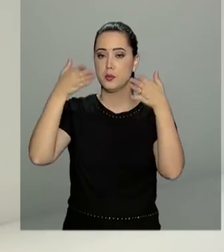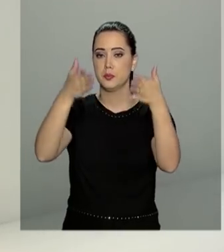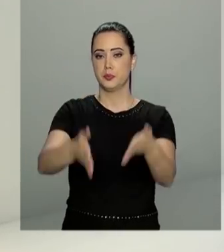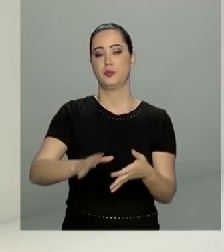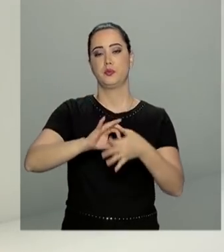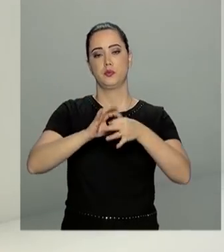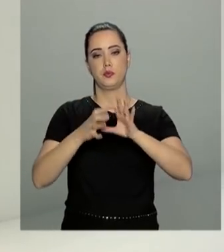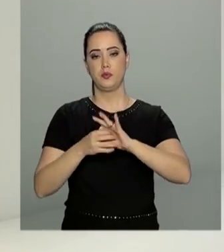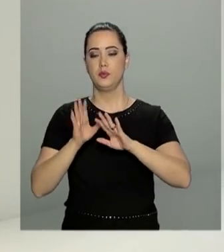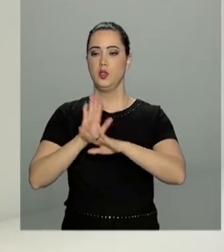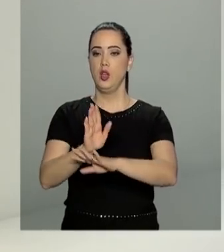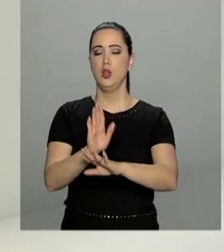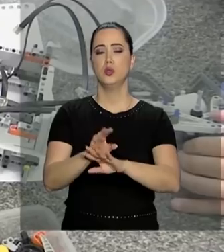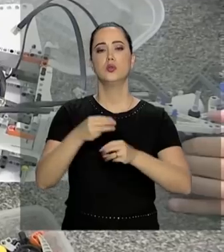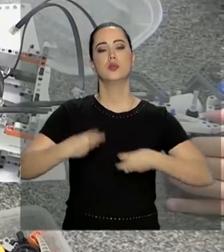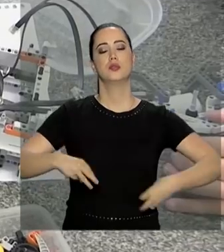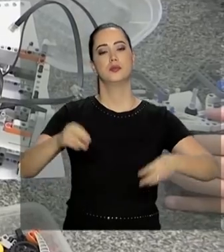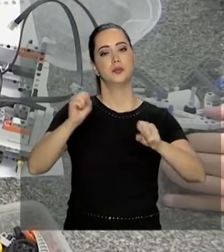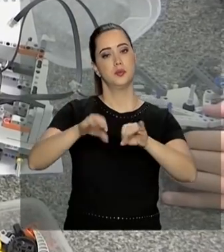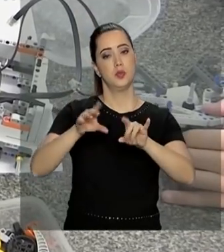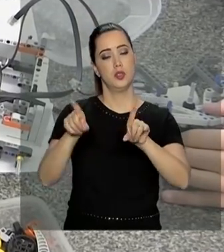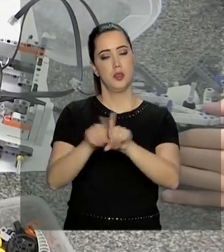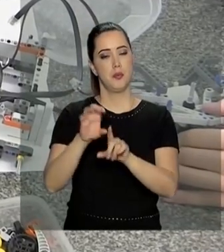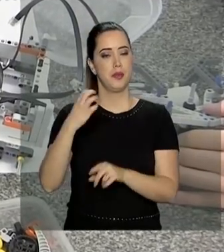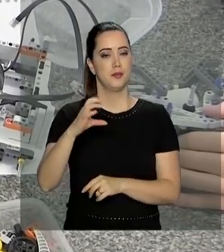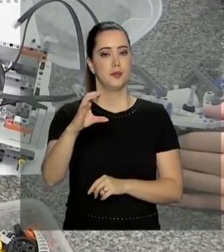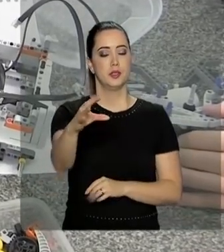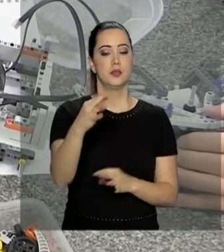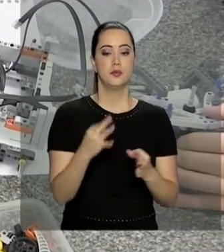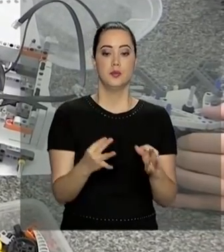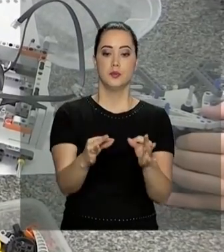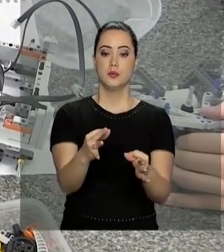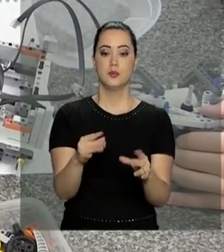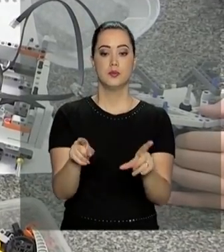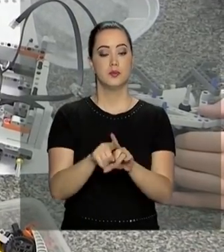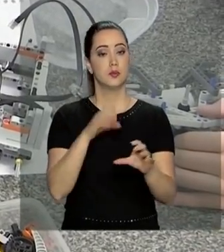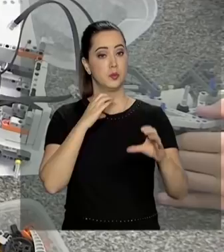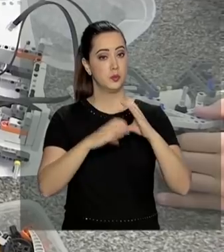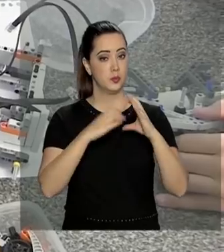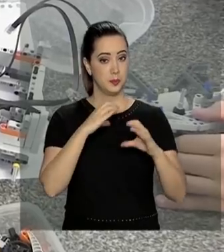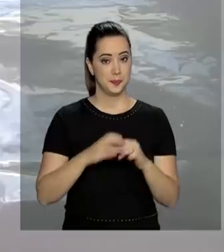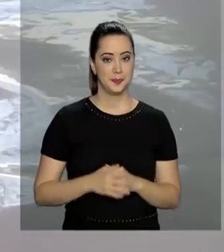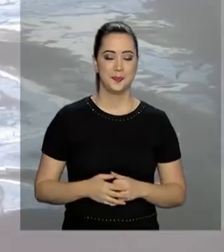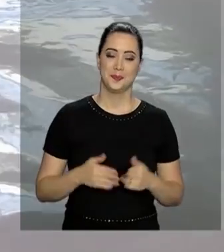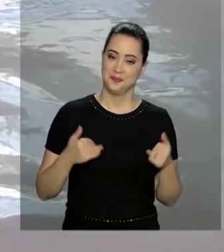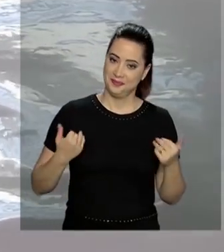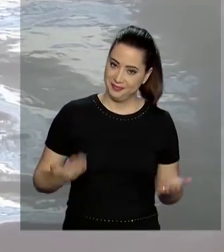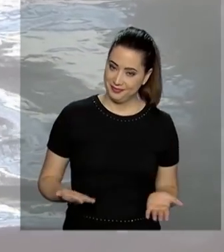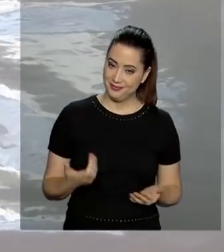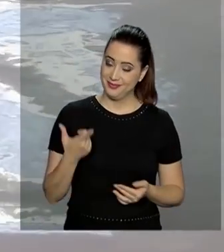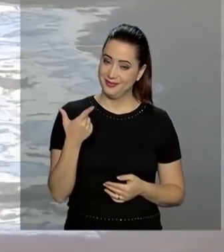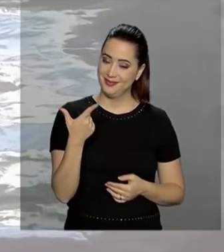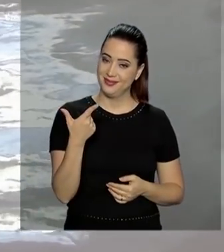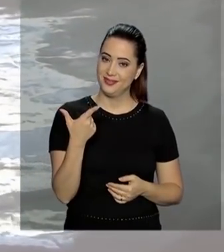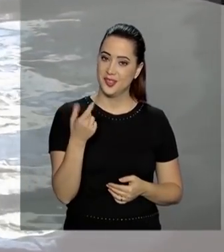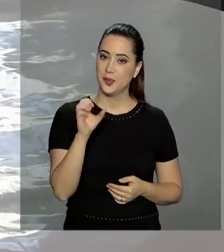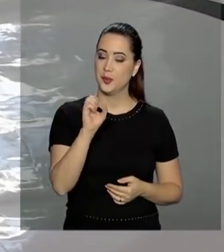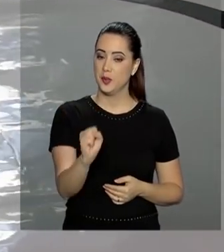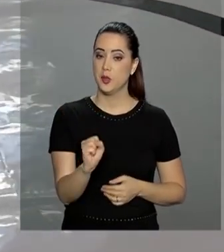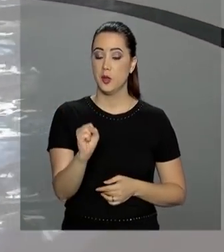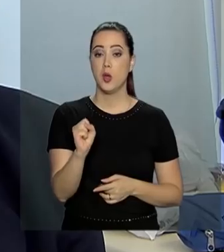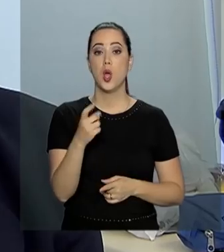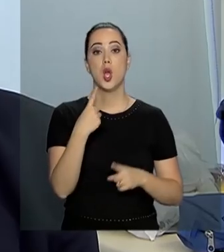apoio dos Ministérios da Educação e da Ciência, Tecnologia, Inovações e Comunicações. Em 2018, essas